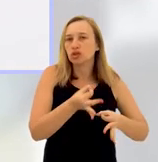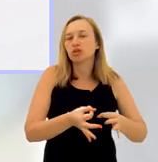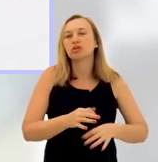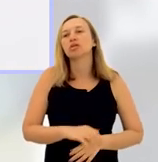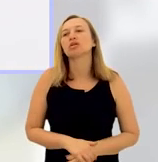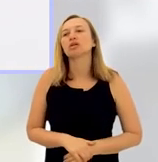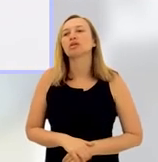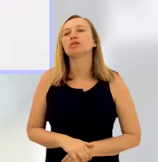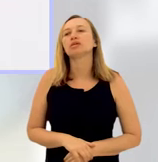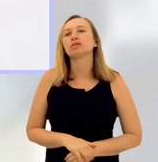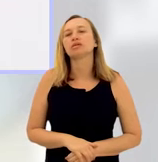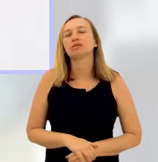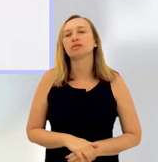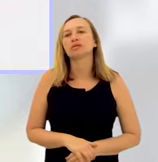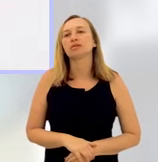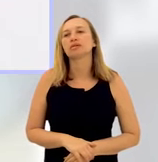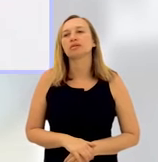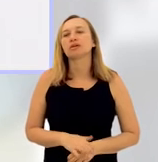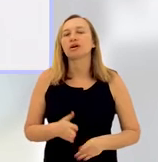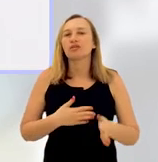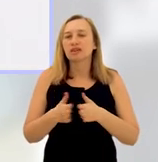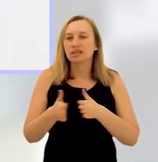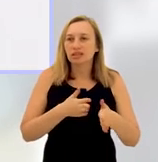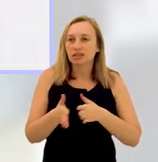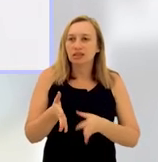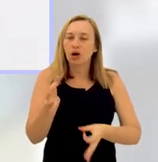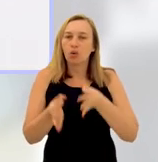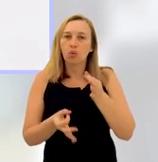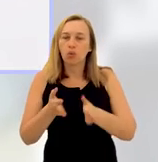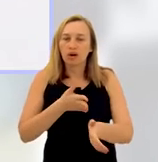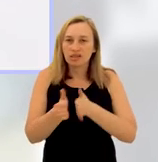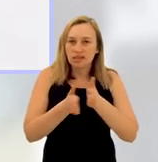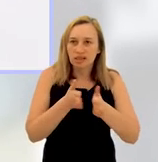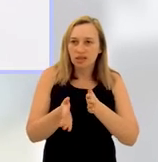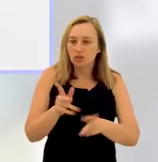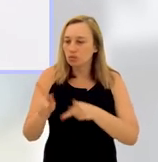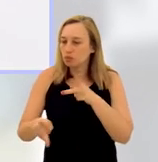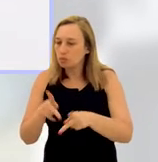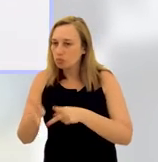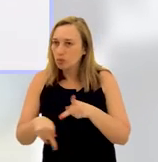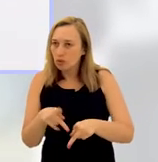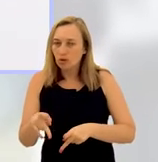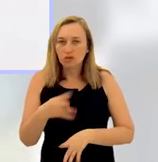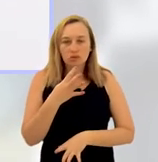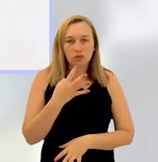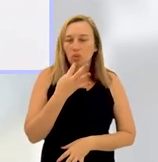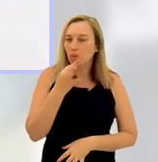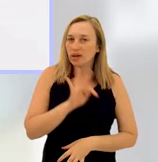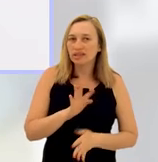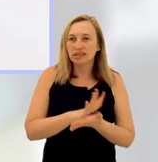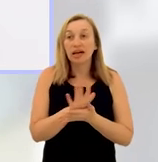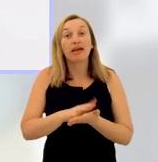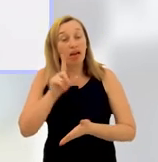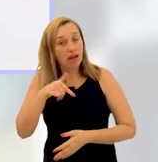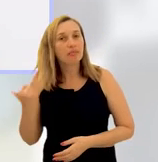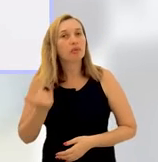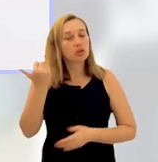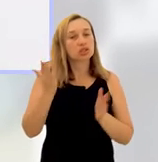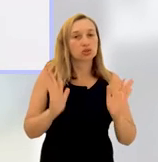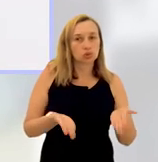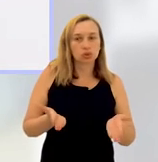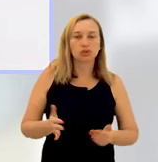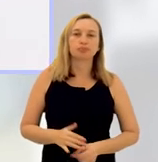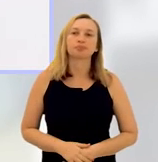justiça, ao judiciário, para facilitar o acesso da população leiga, ela é muito